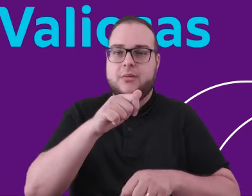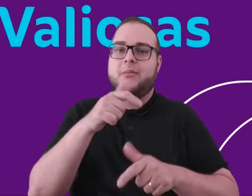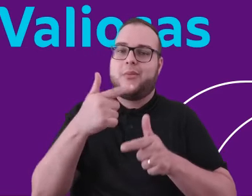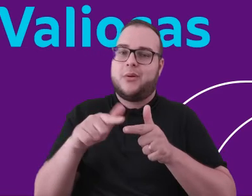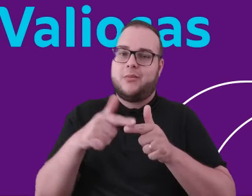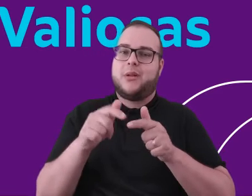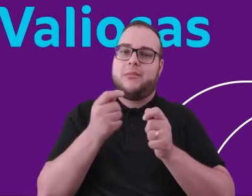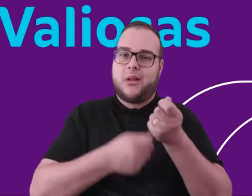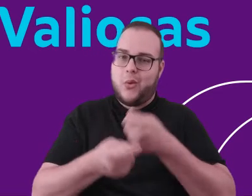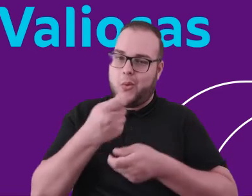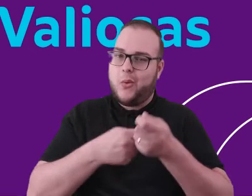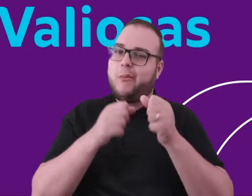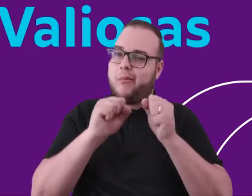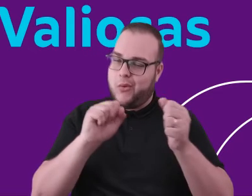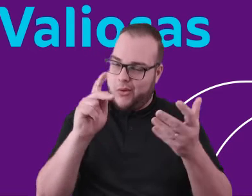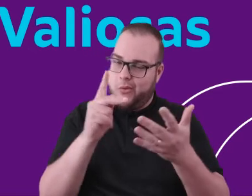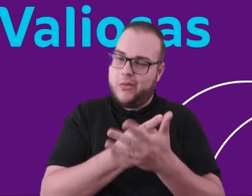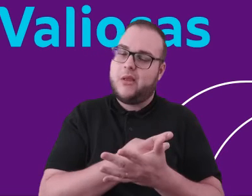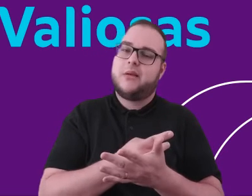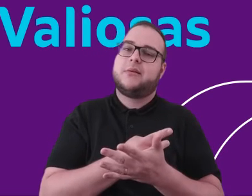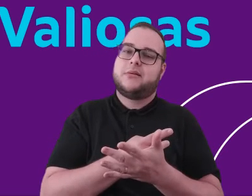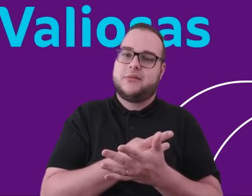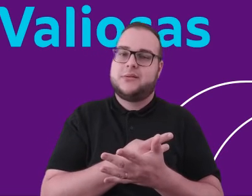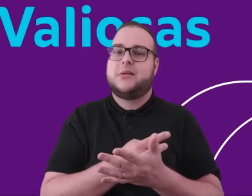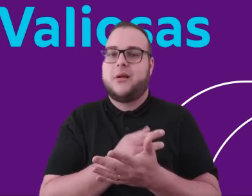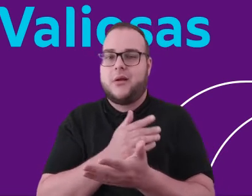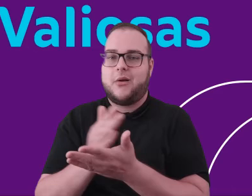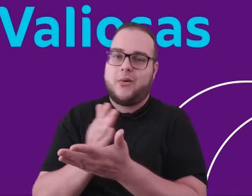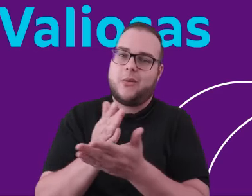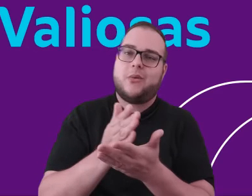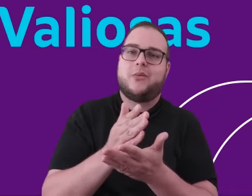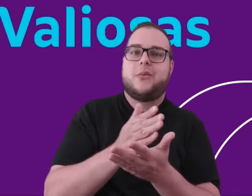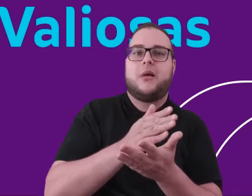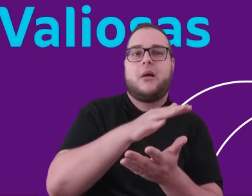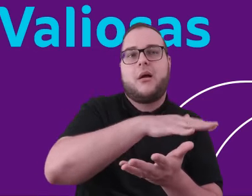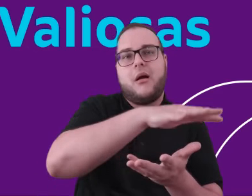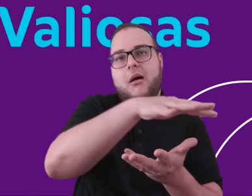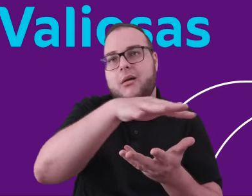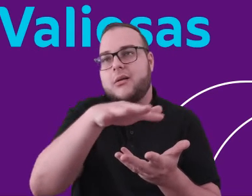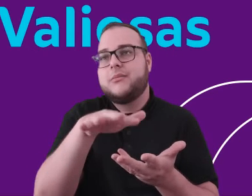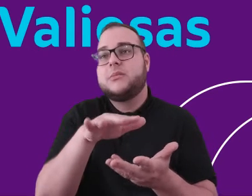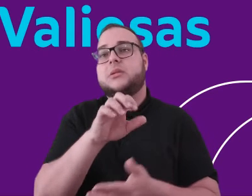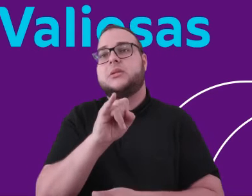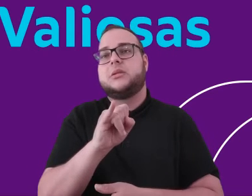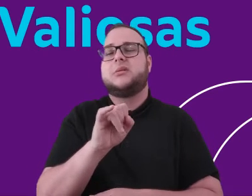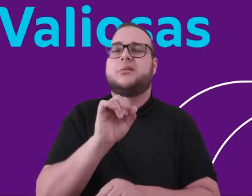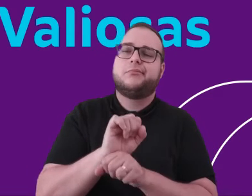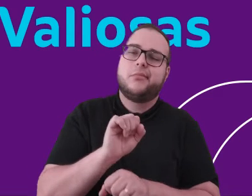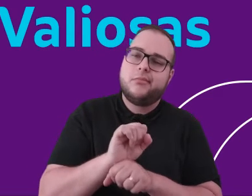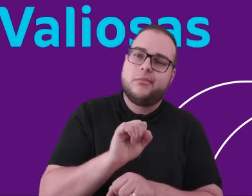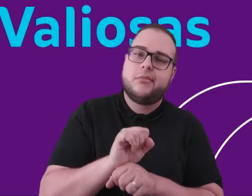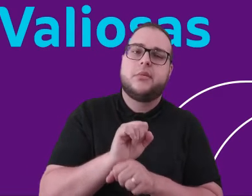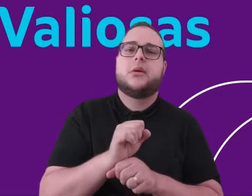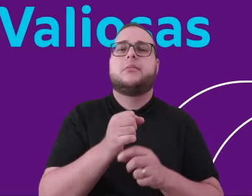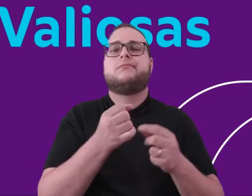ameaça a recuperação que ainda tem algumas fragilidades em alguns setores. Agora, se você é muito tolerante com